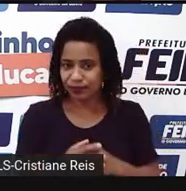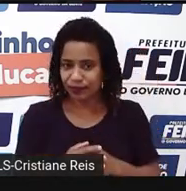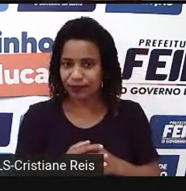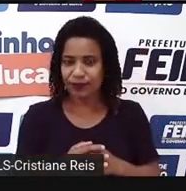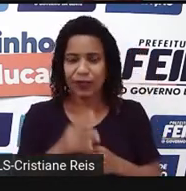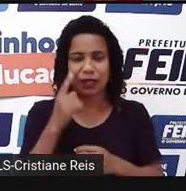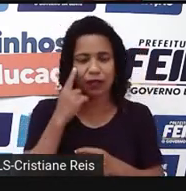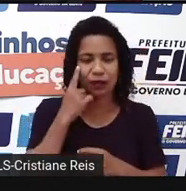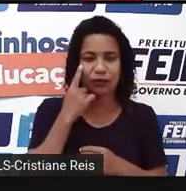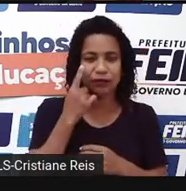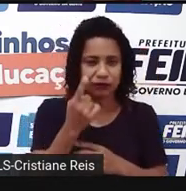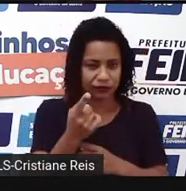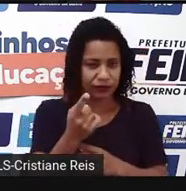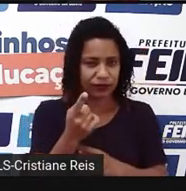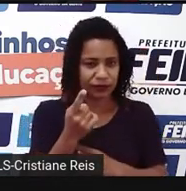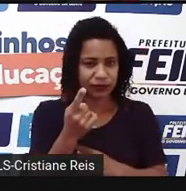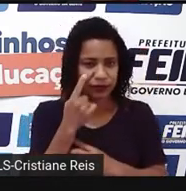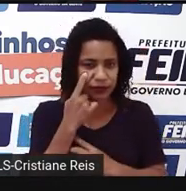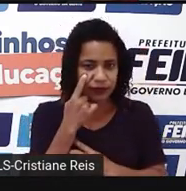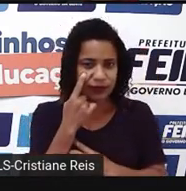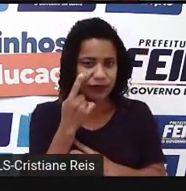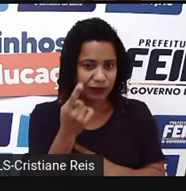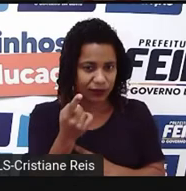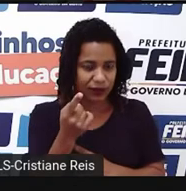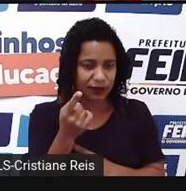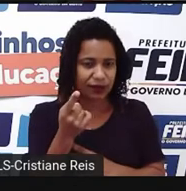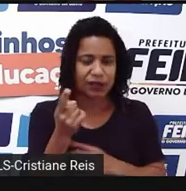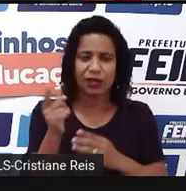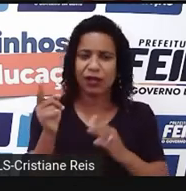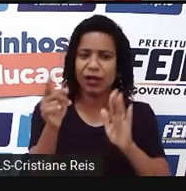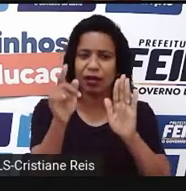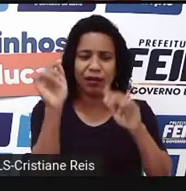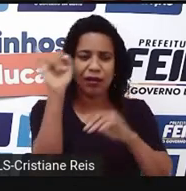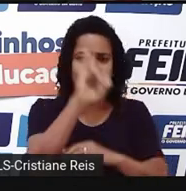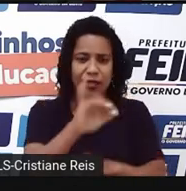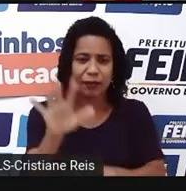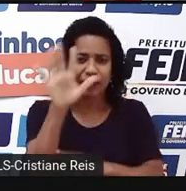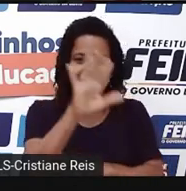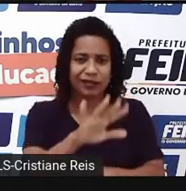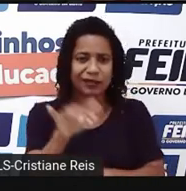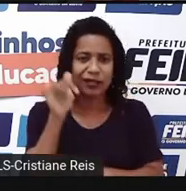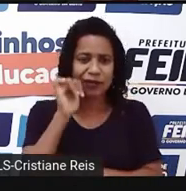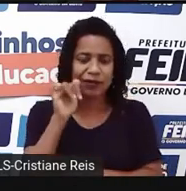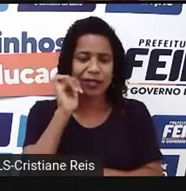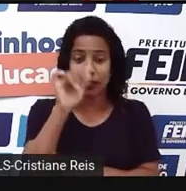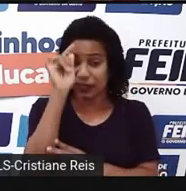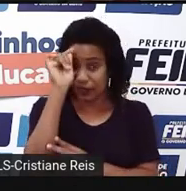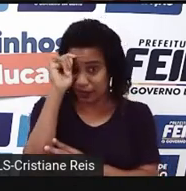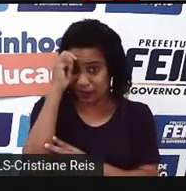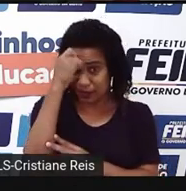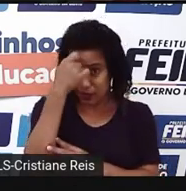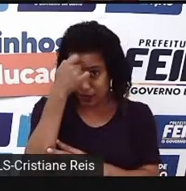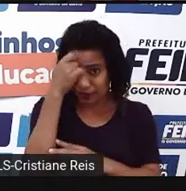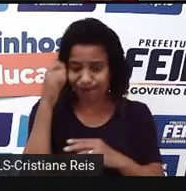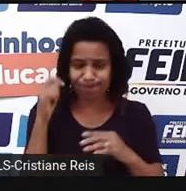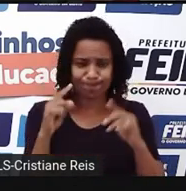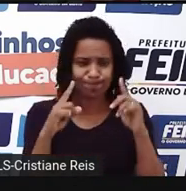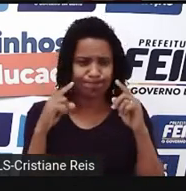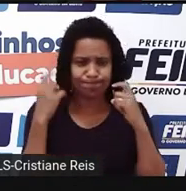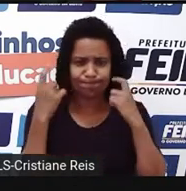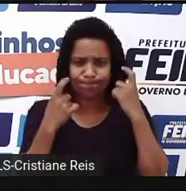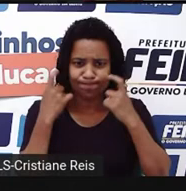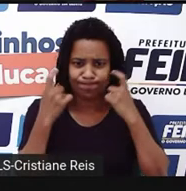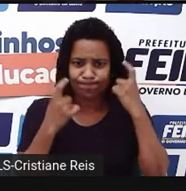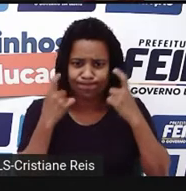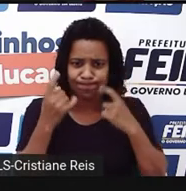imagem, a representação da menina negra, que está com expressão de